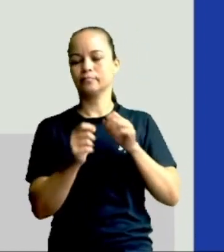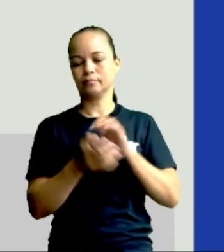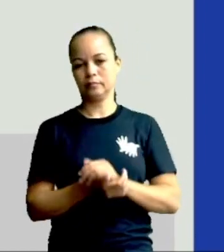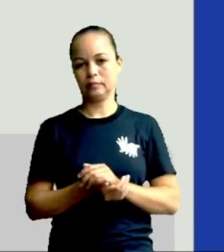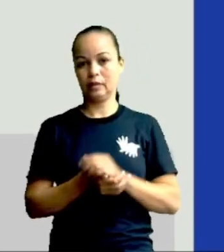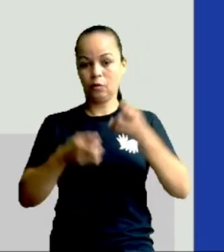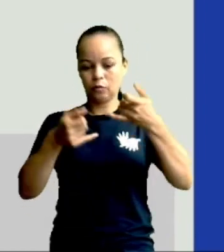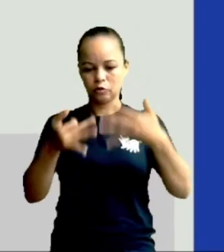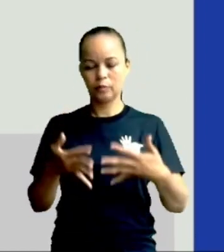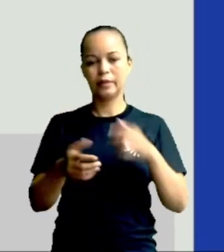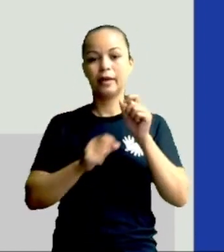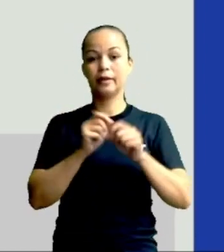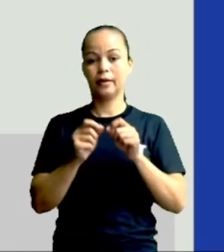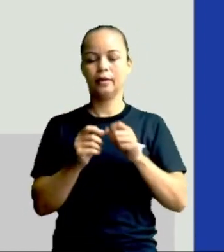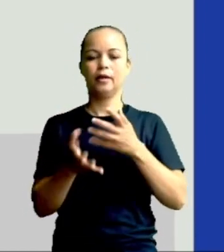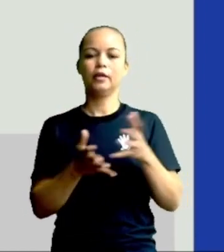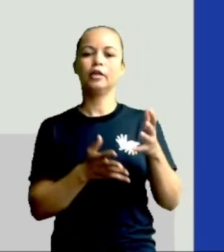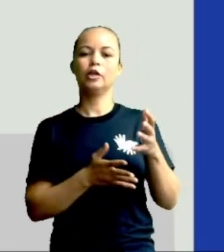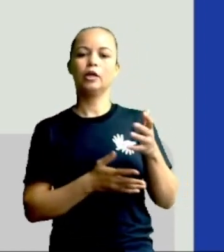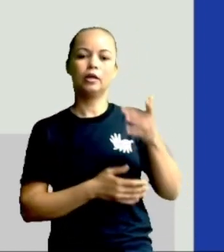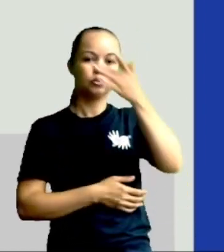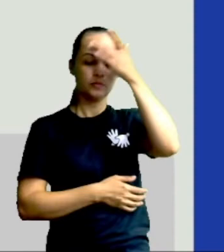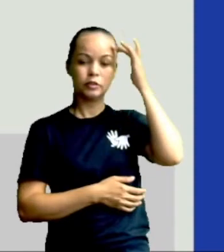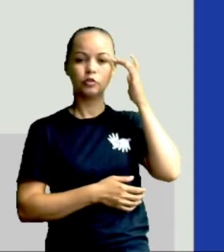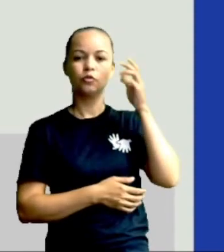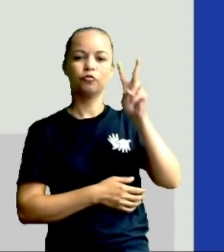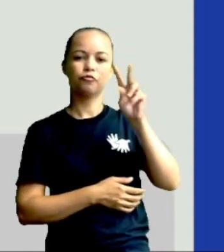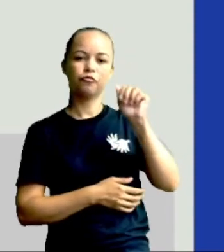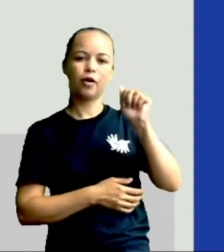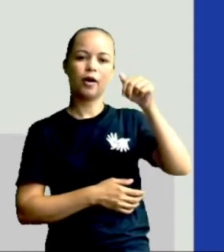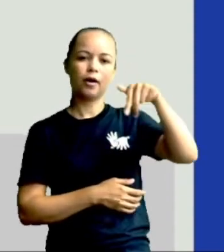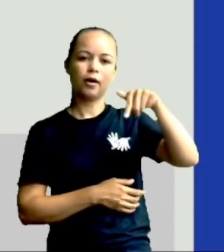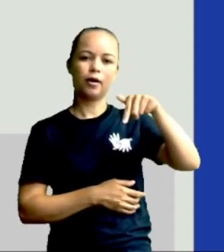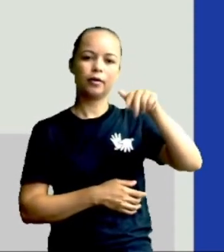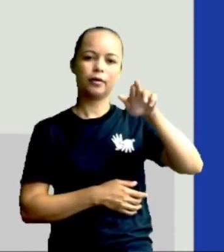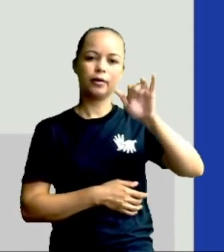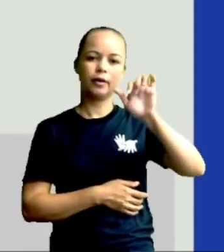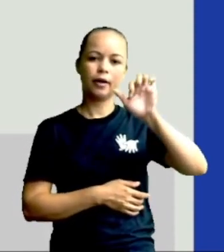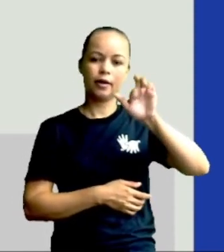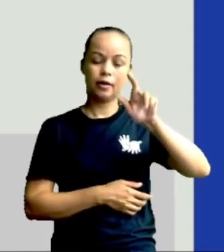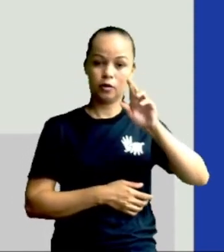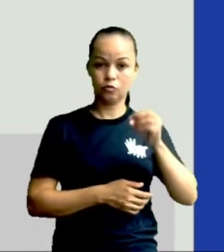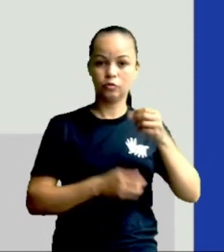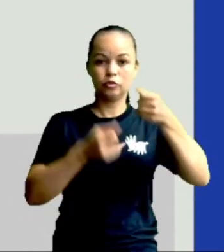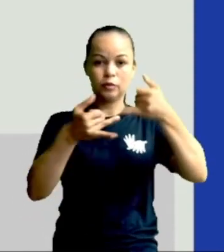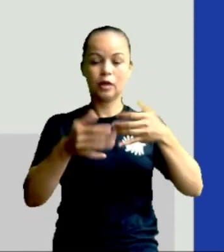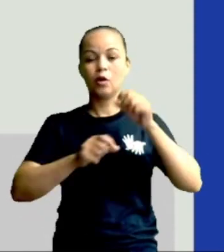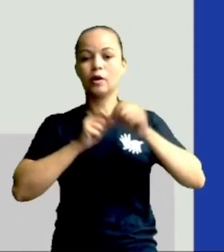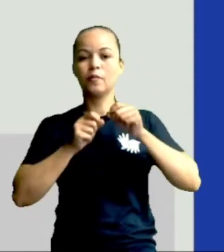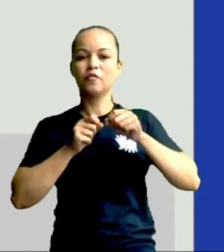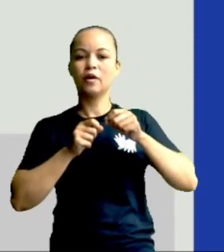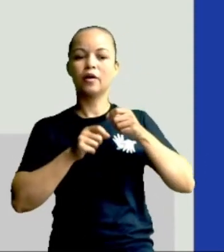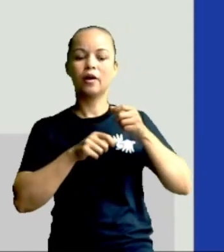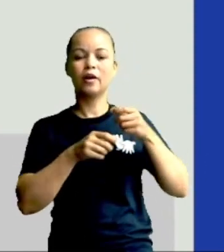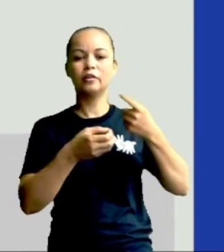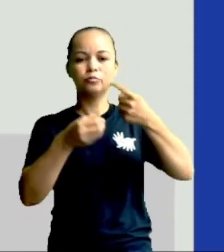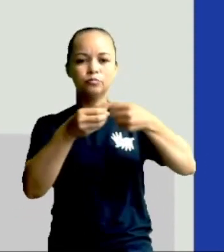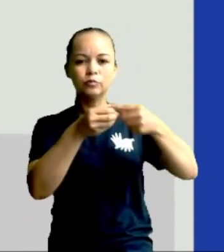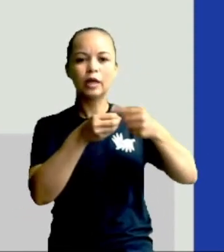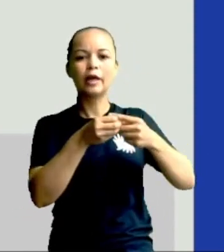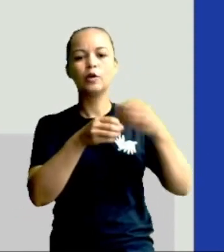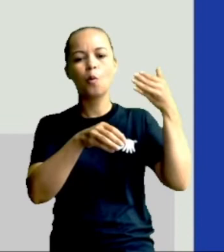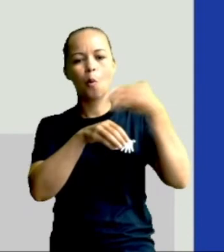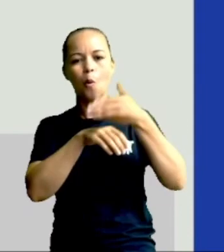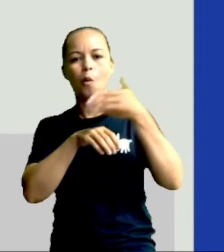eram, que tinham os animais, que transportavam com esses animais, foram para o interior do estado. Onde eles começaram a